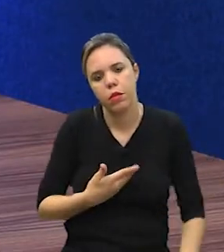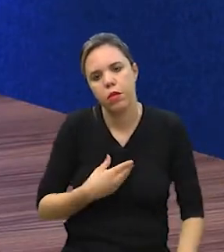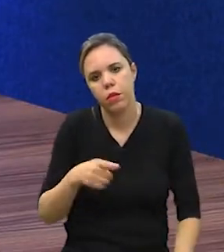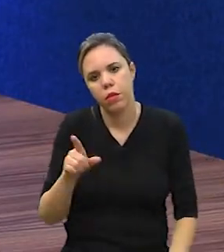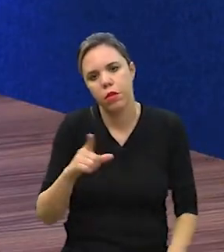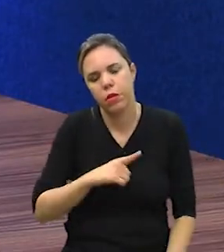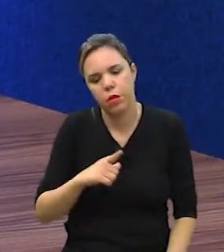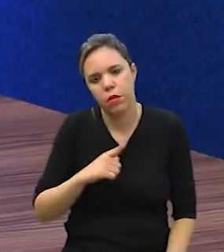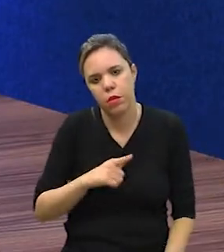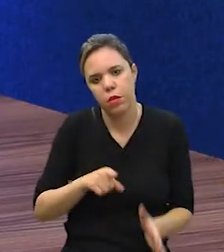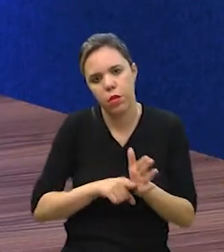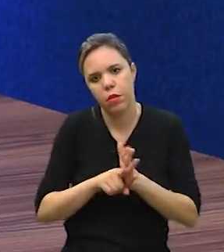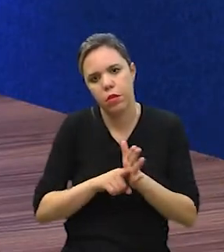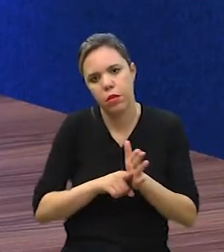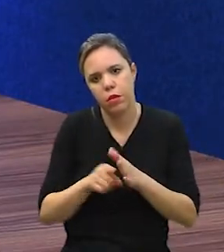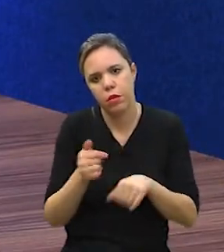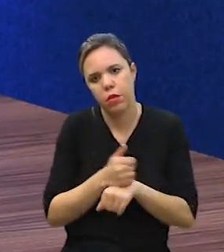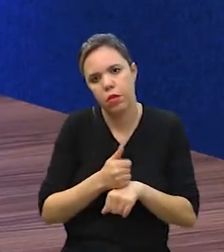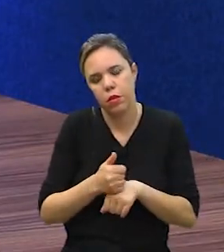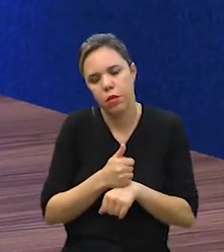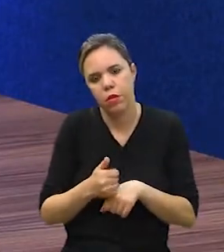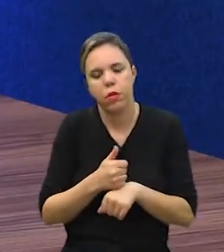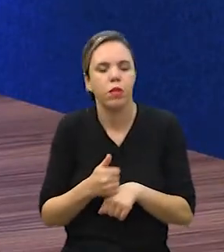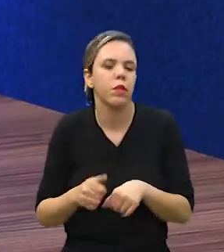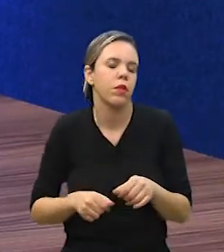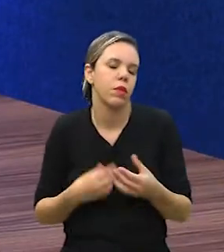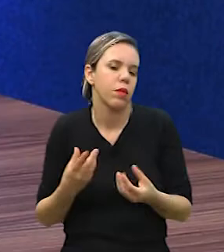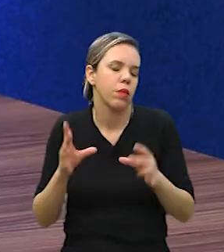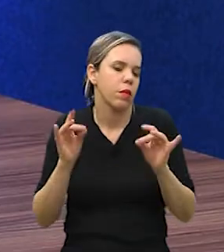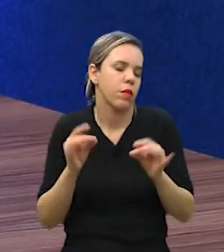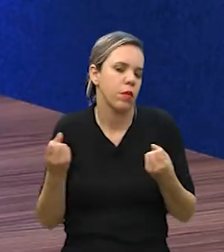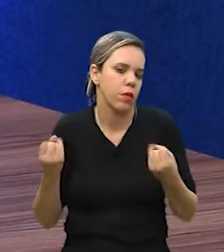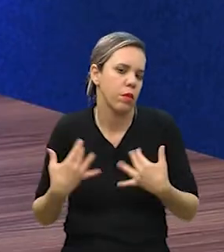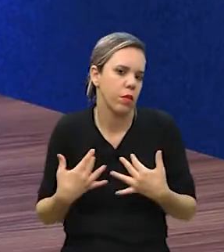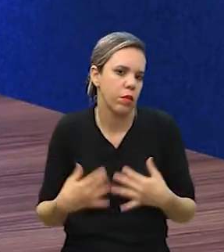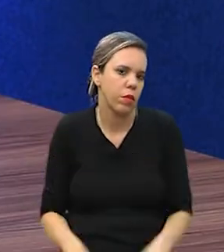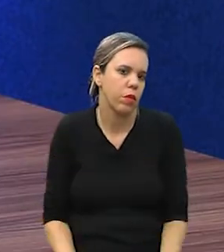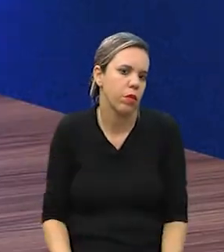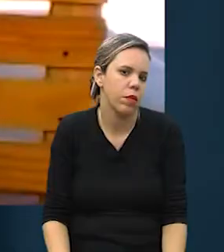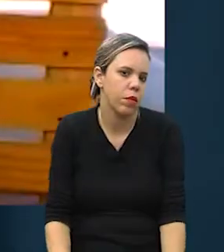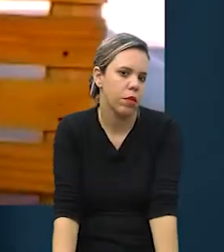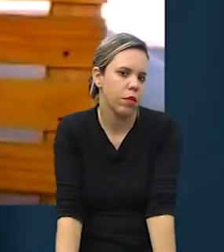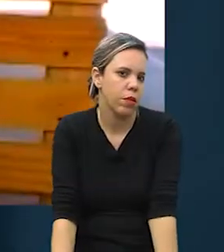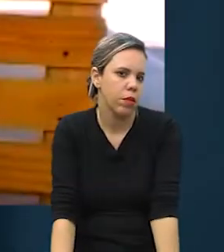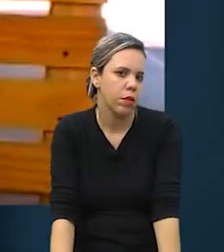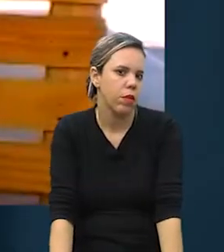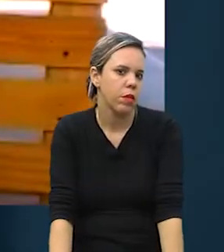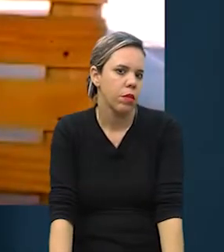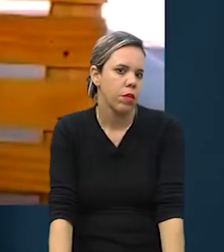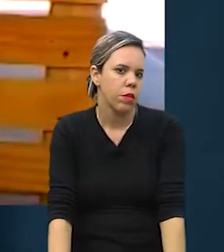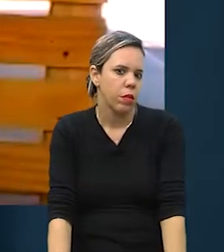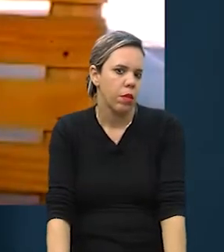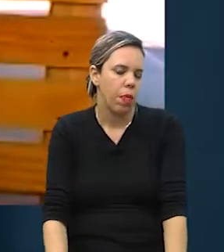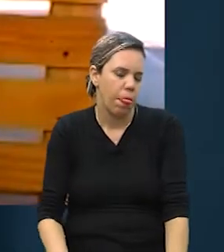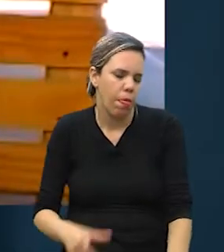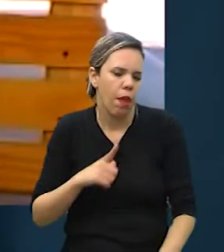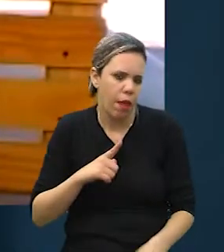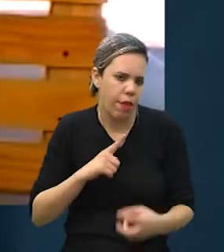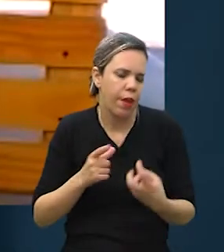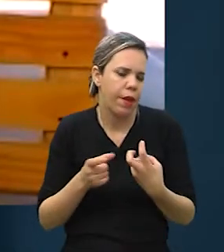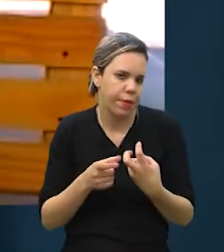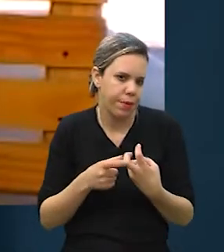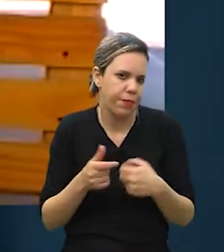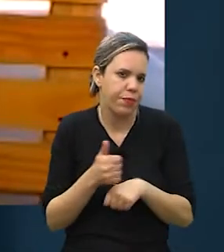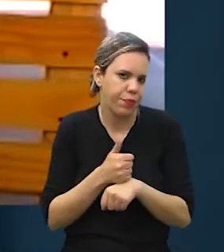os amigos? Você teve que consultar algum especialista? Me detalha. A gente tem